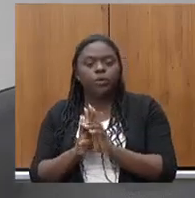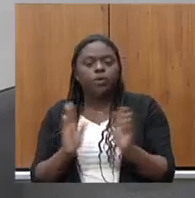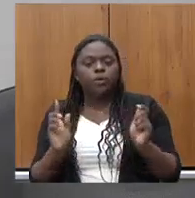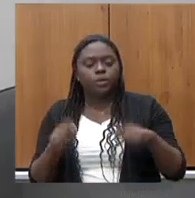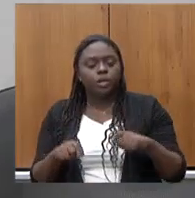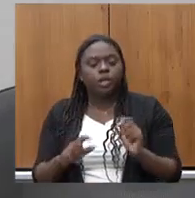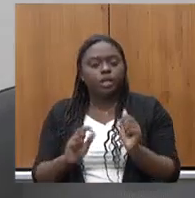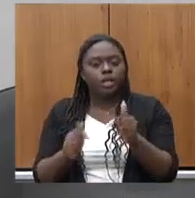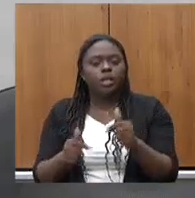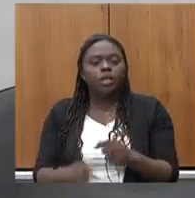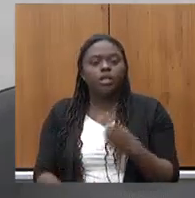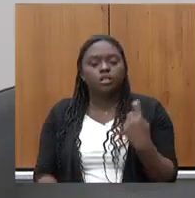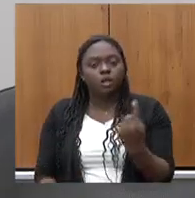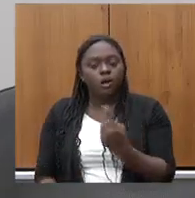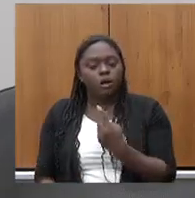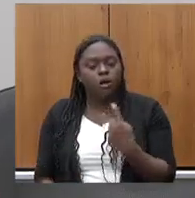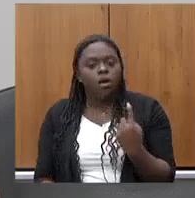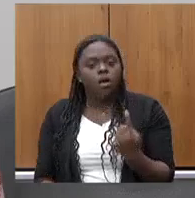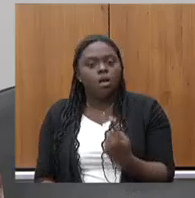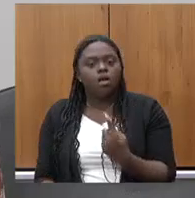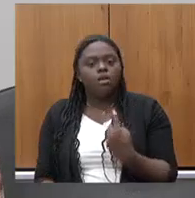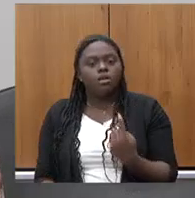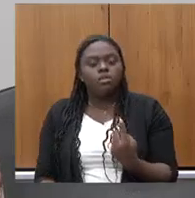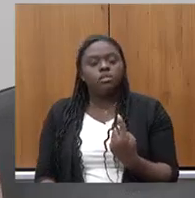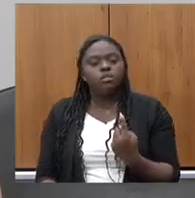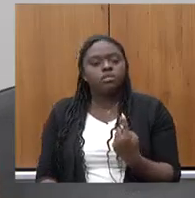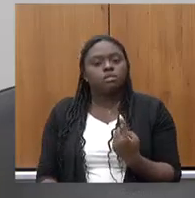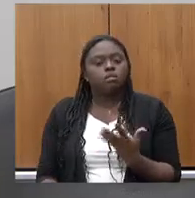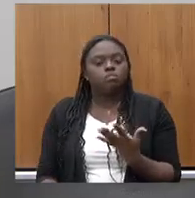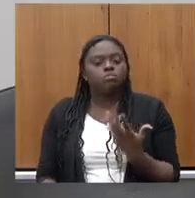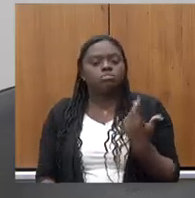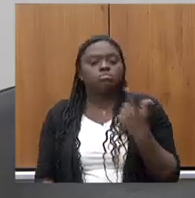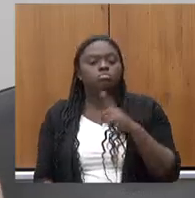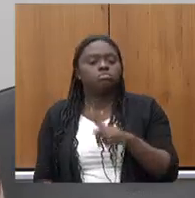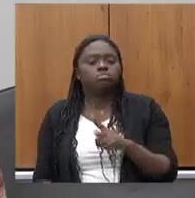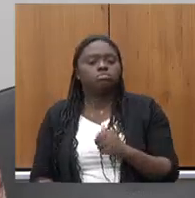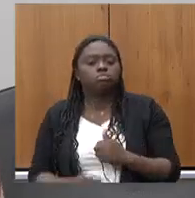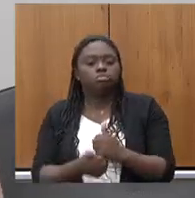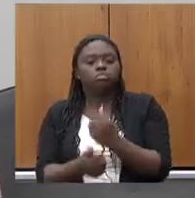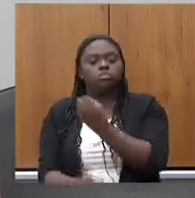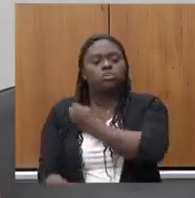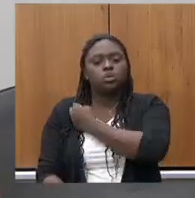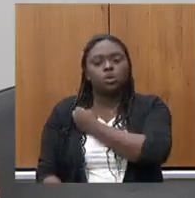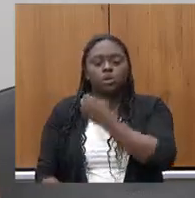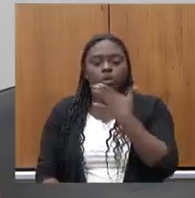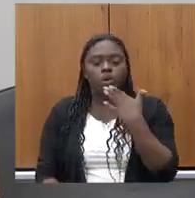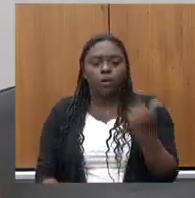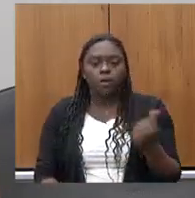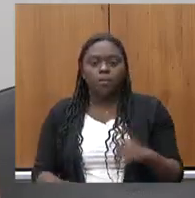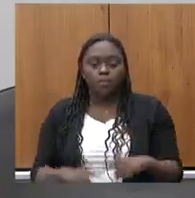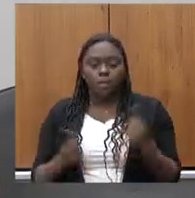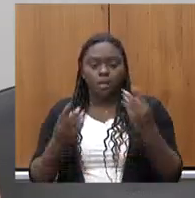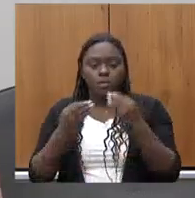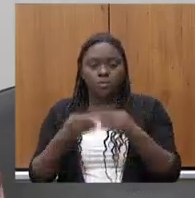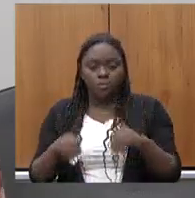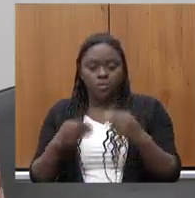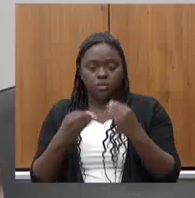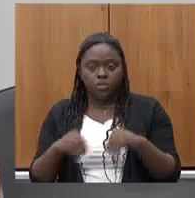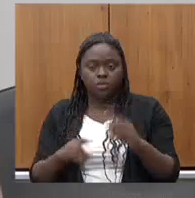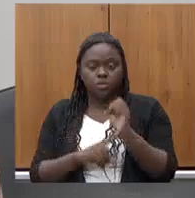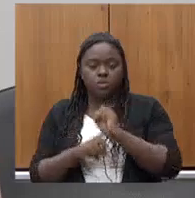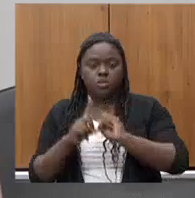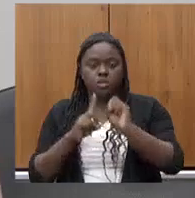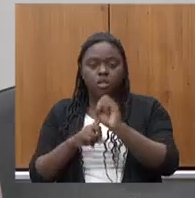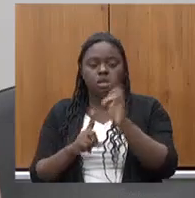cumprido nós em certa medida então contribuímos para que os números melhorassem mas esse prejuízo que a sociedade